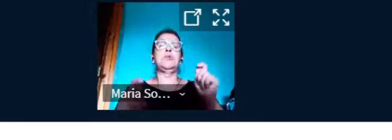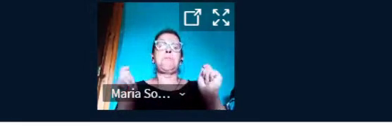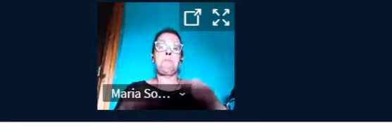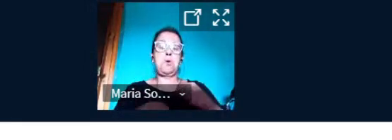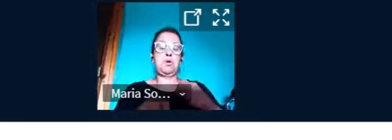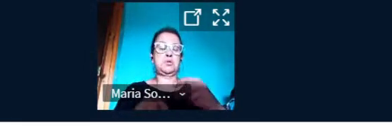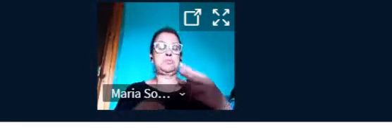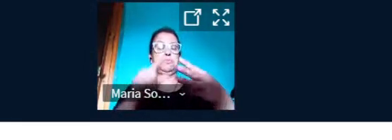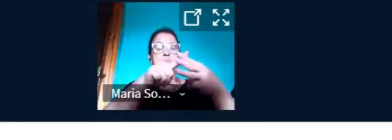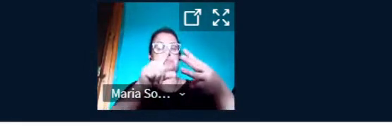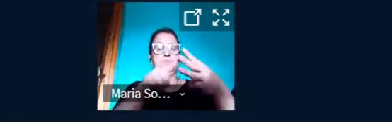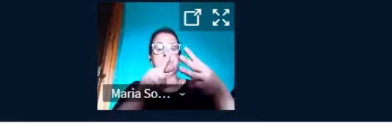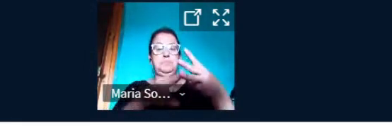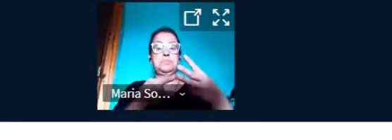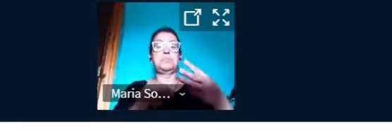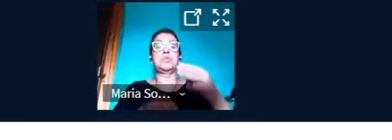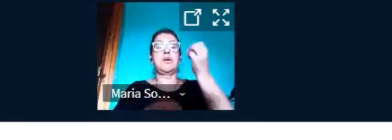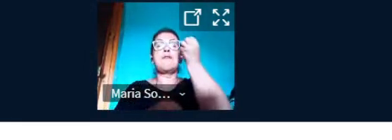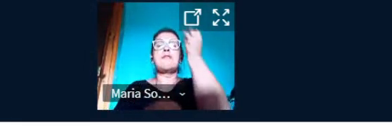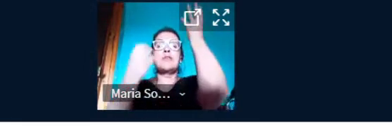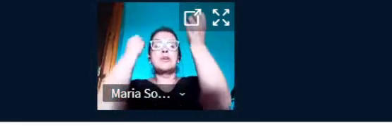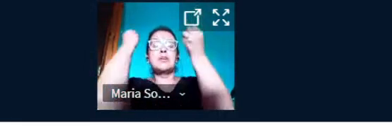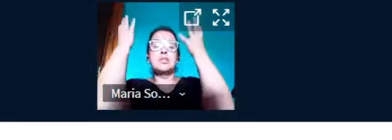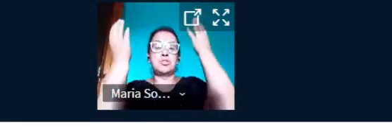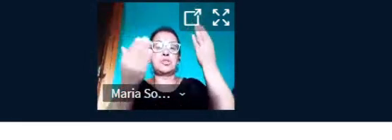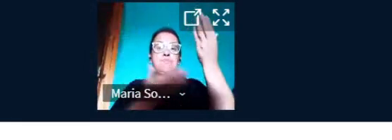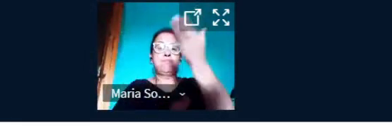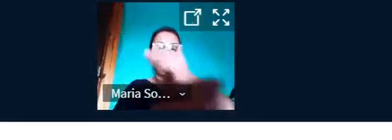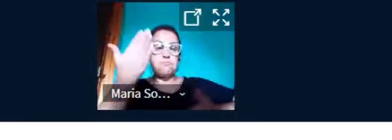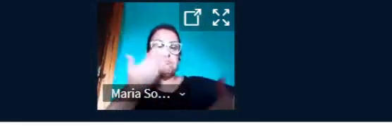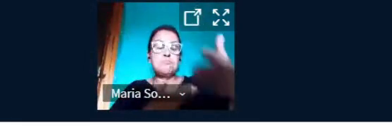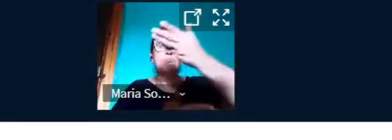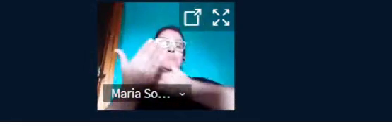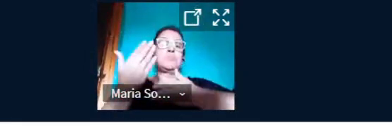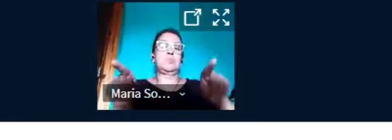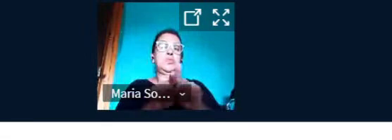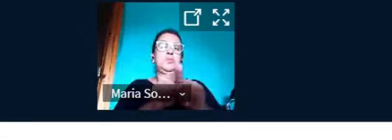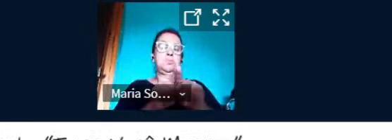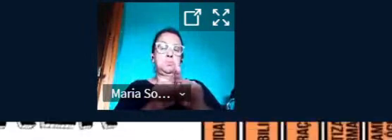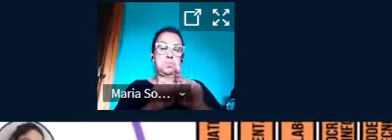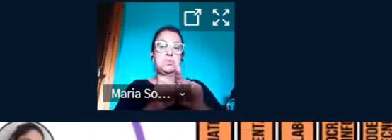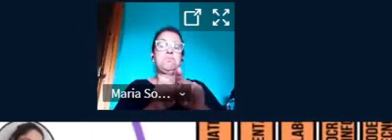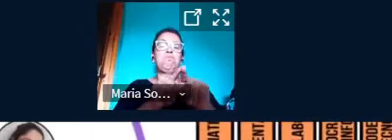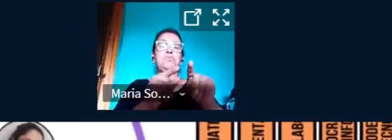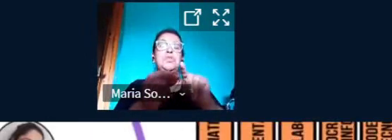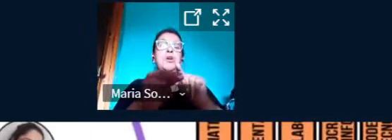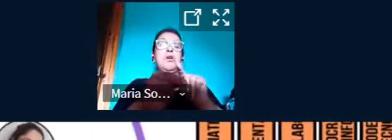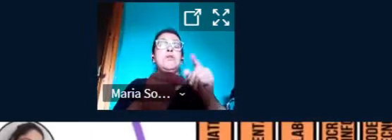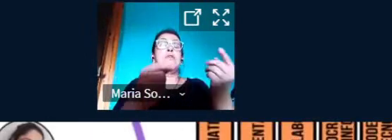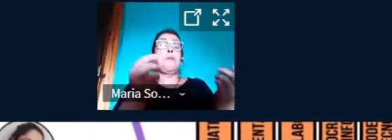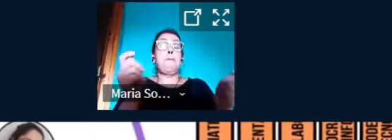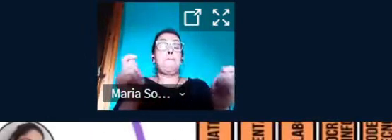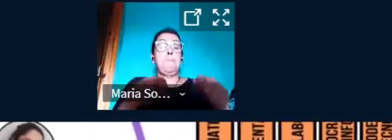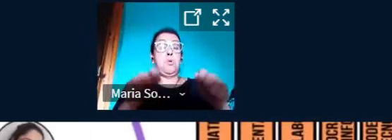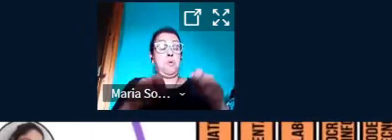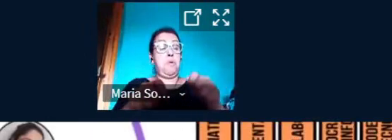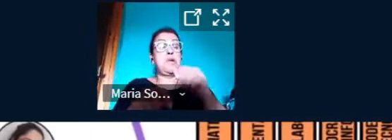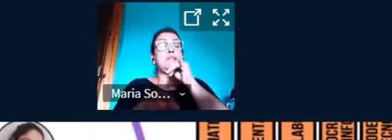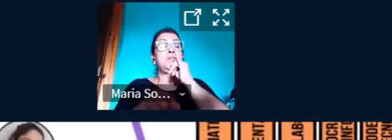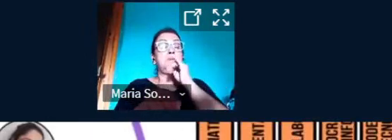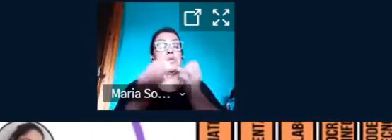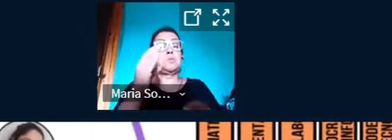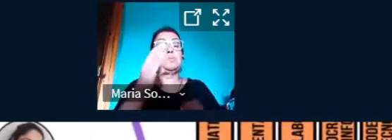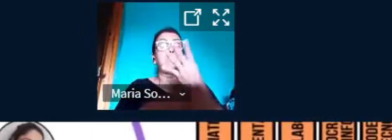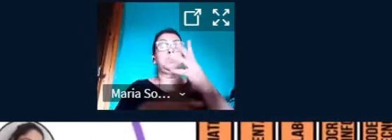democratização da informação e o empoderamento tecnológico. Os locais em que tudo isso ocorre são chamados de Ambientes Makers. Neles, as